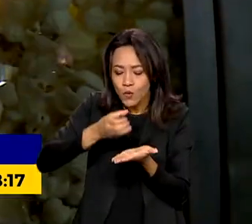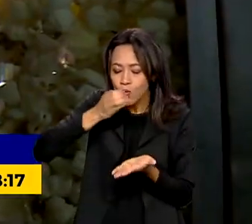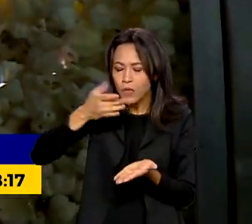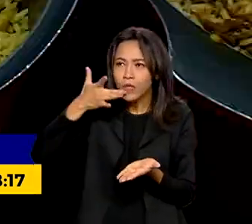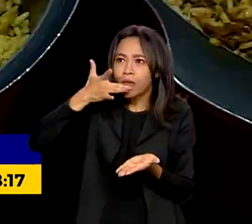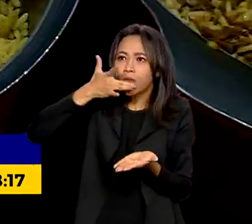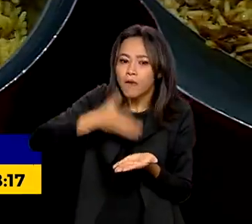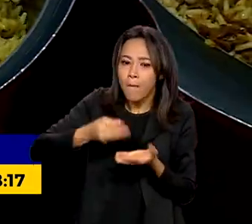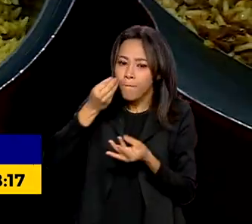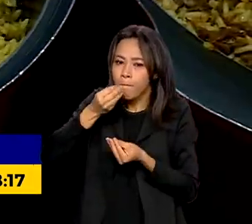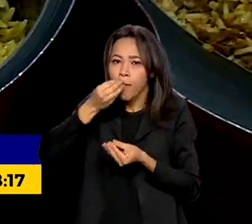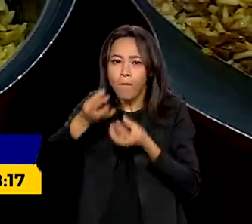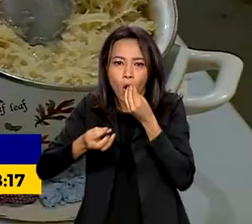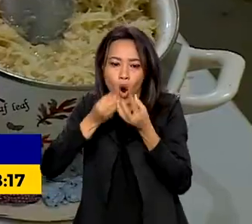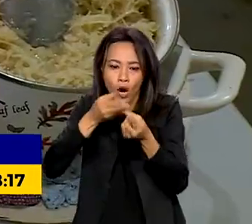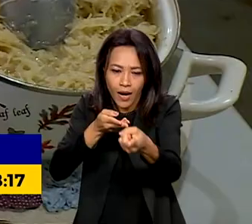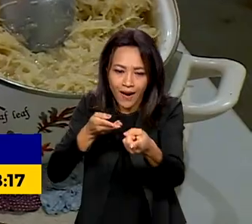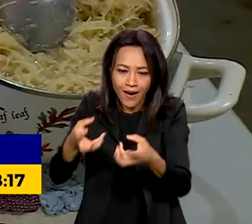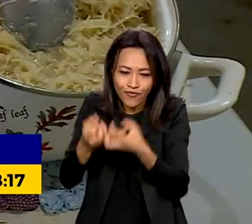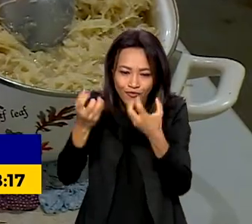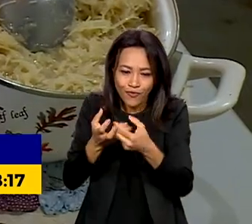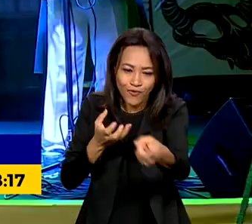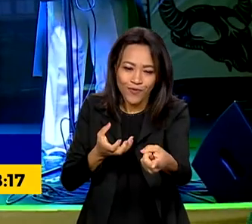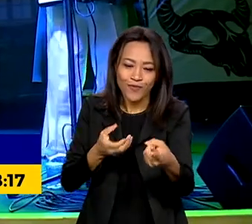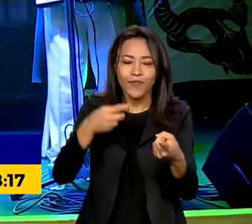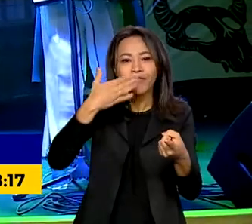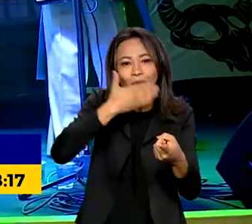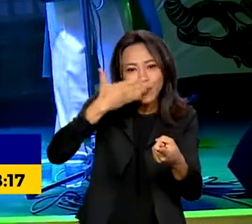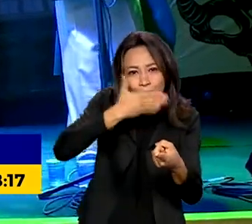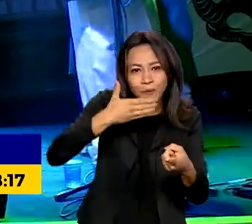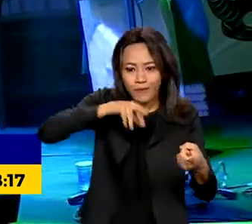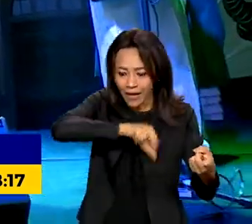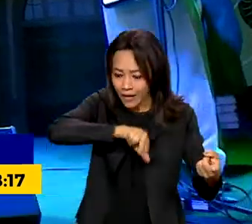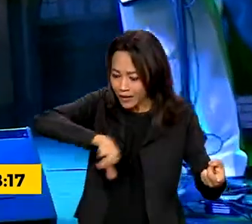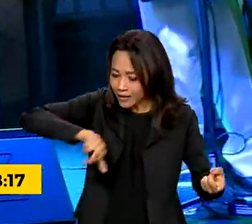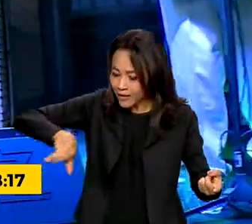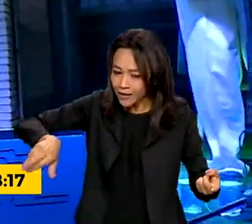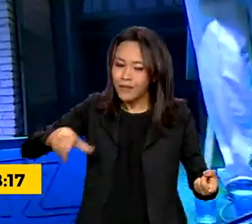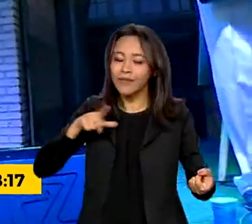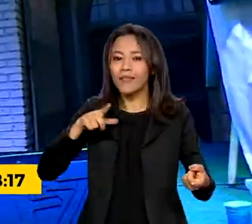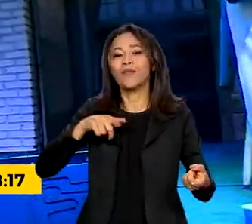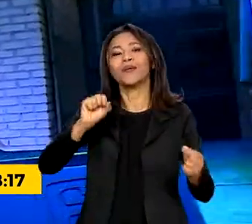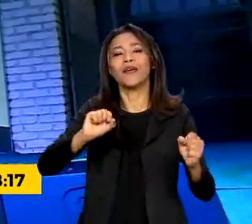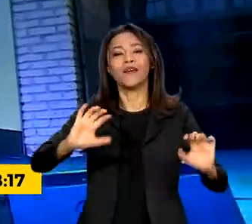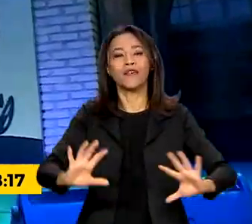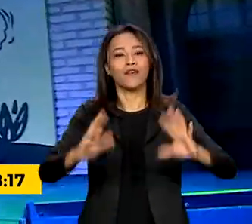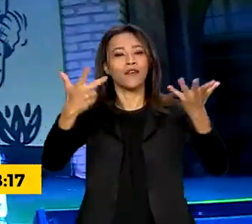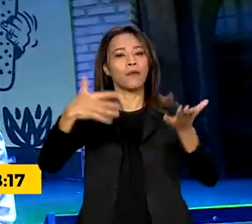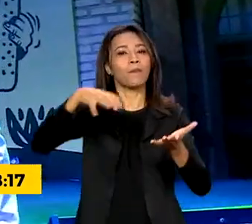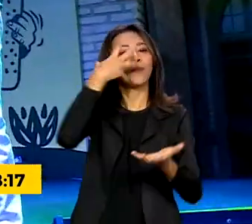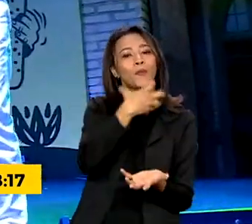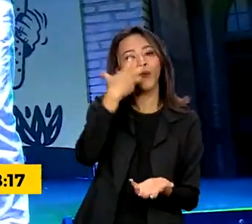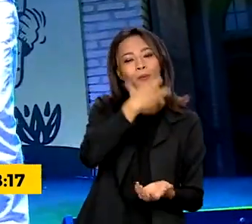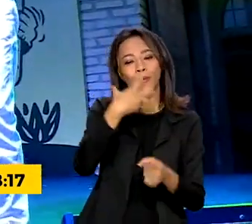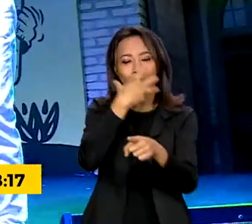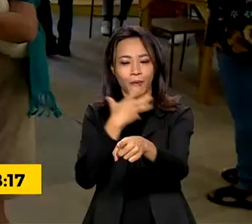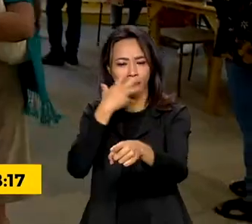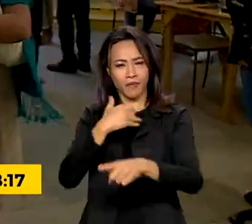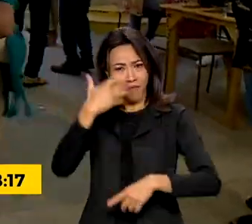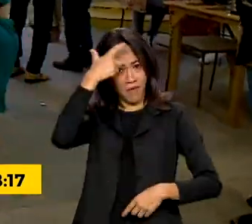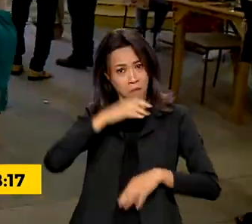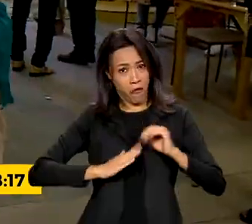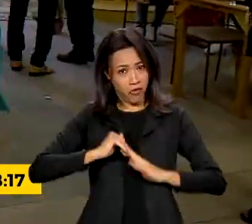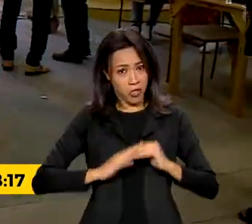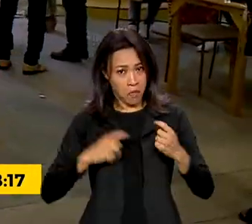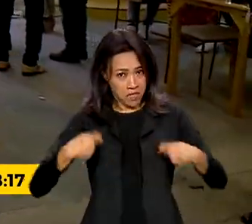uma pipoca, uma galinhada e uma cocada, tem espaço para um arrasta-pé. E nem precisa ser profissional,